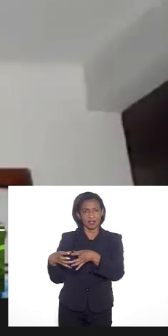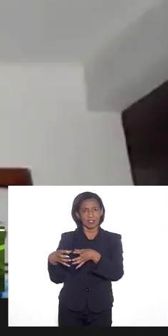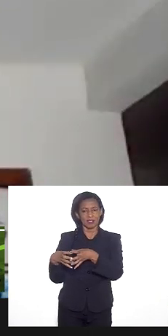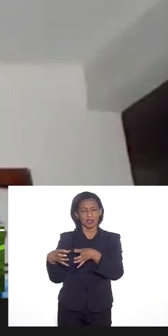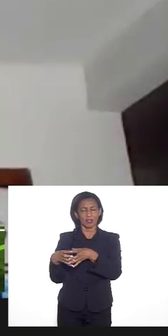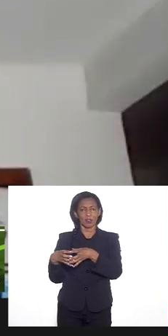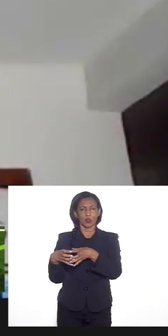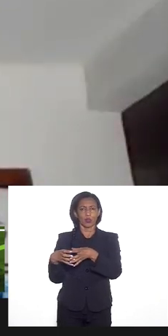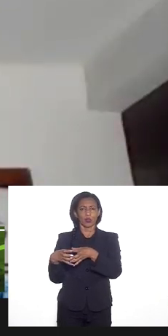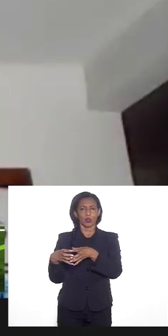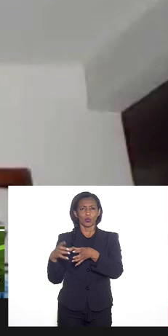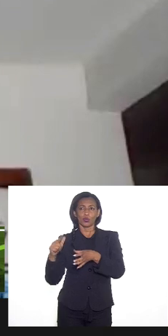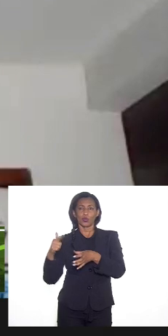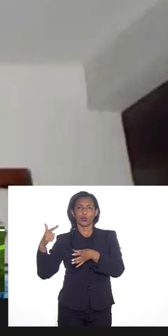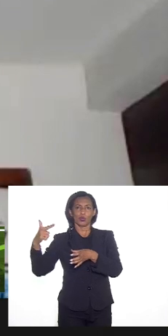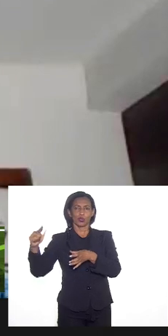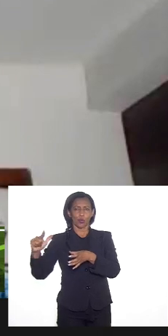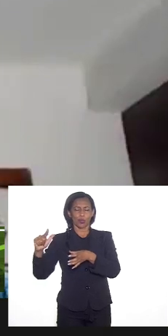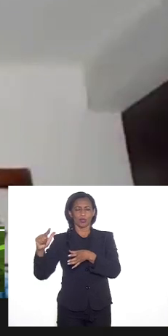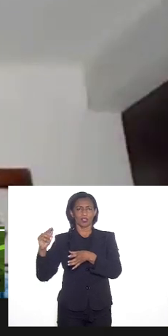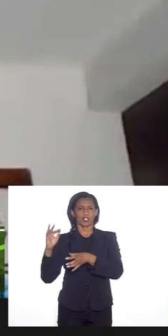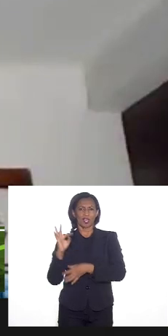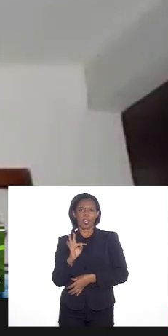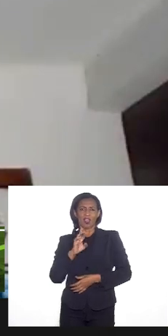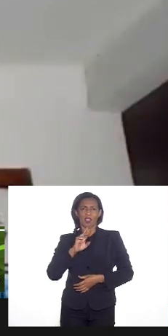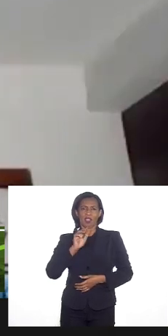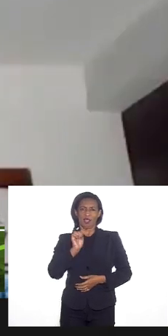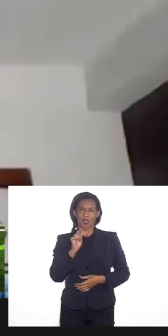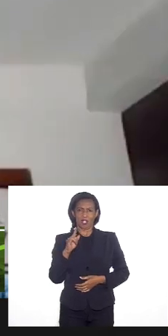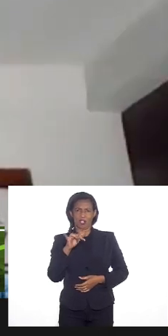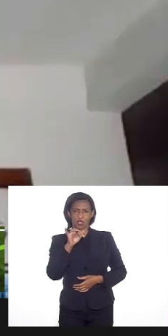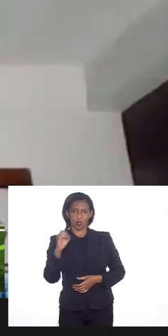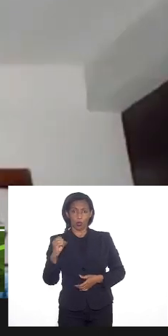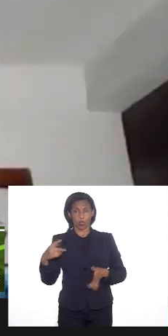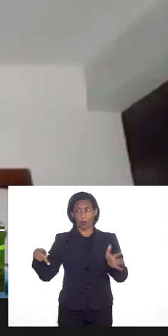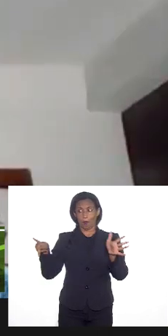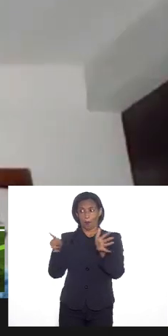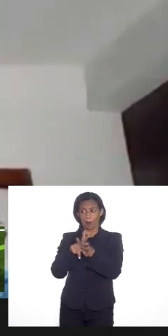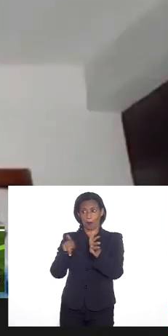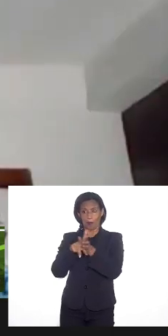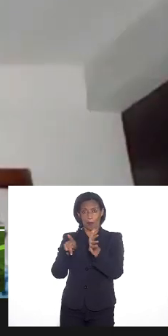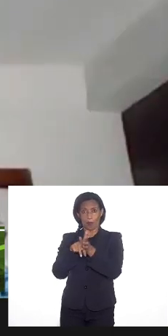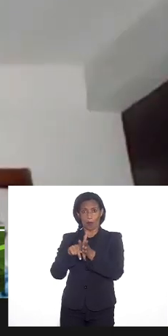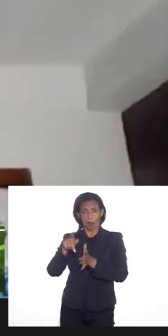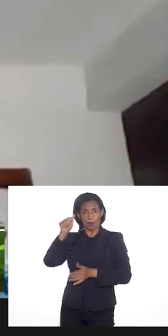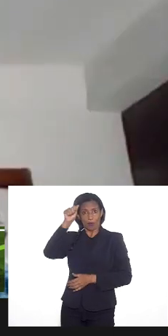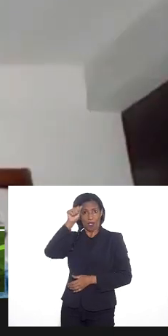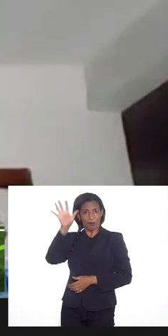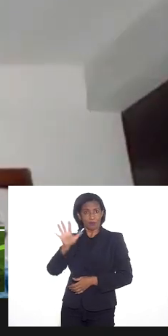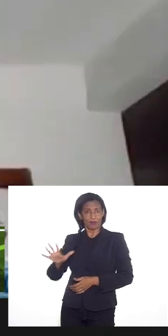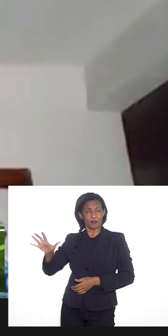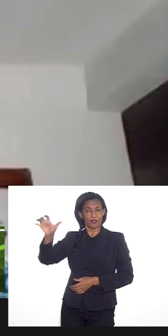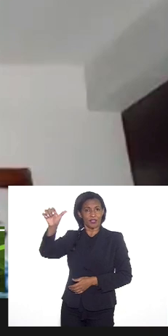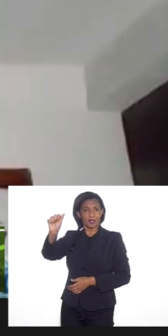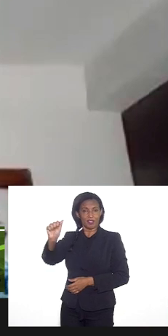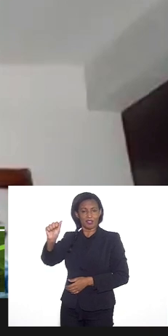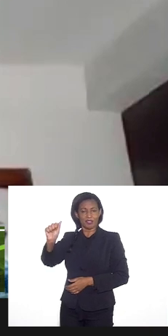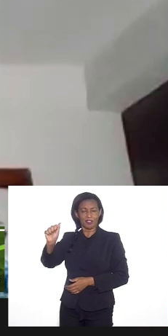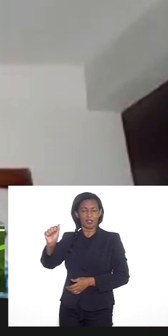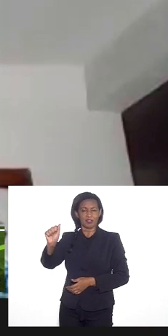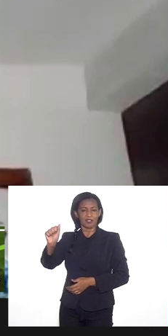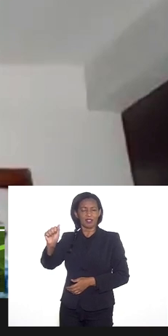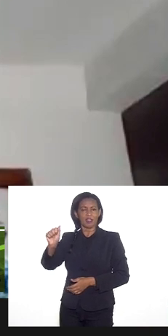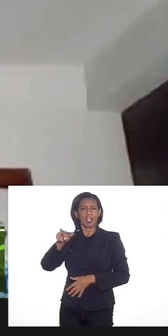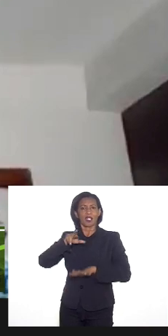hegemônica de outras tradições. E as tradições de matrizes africanas não perpassam